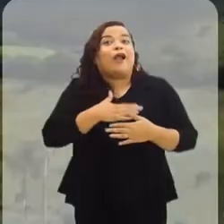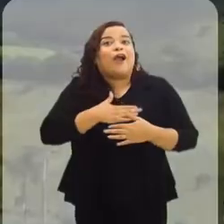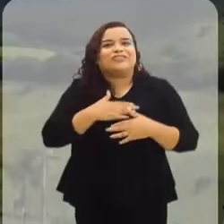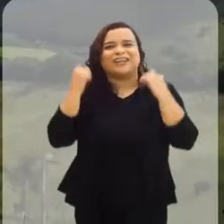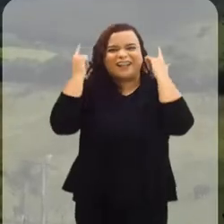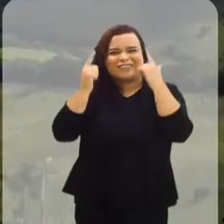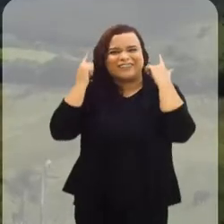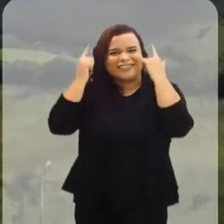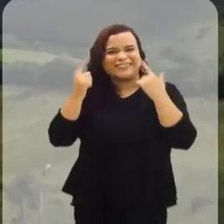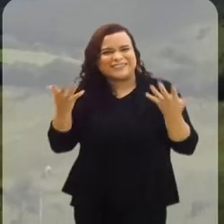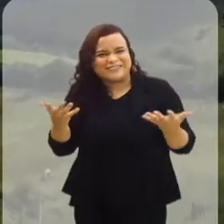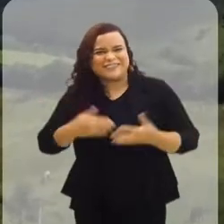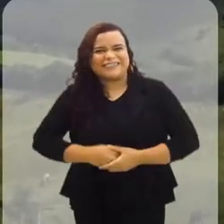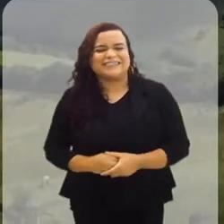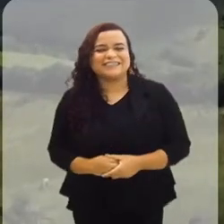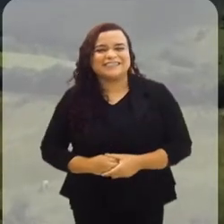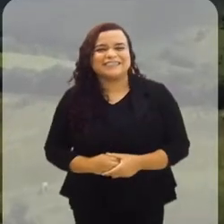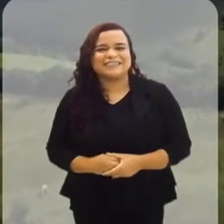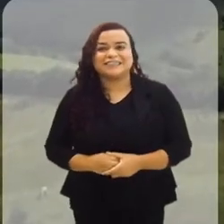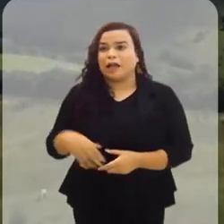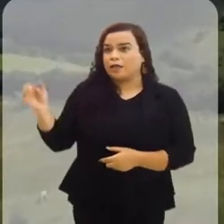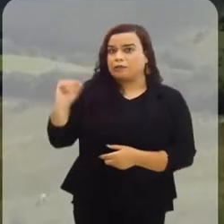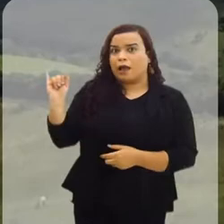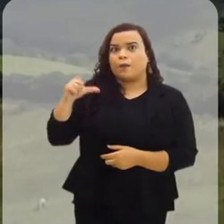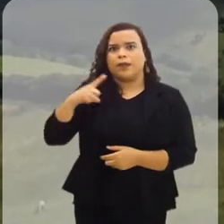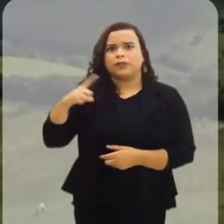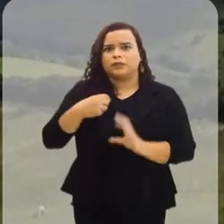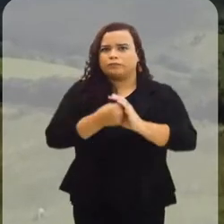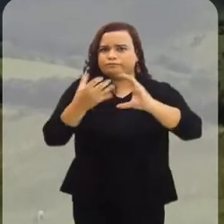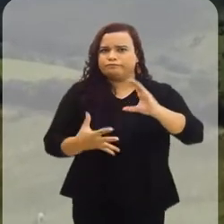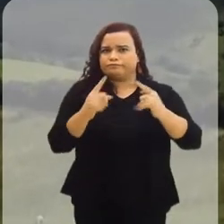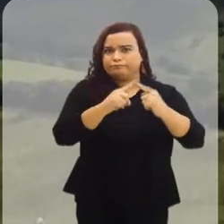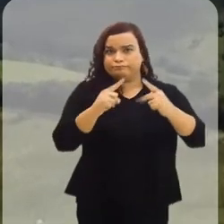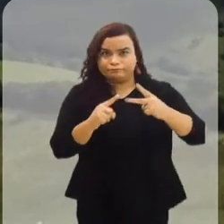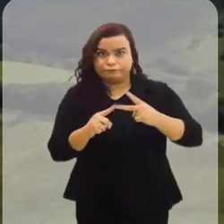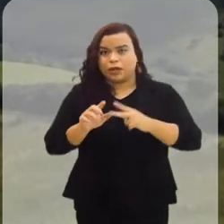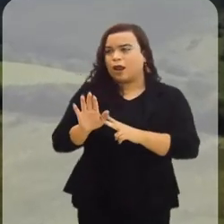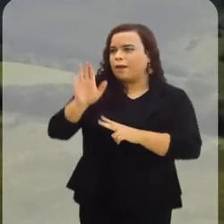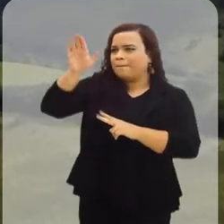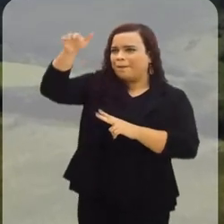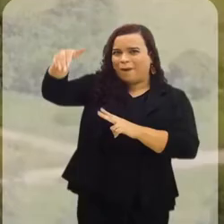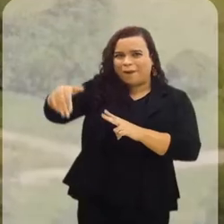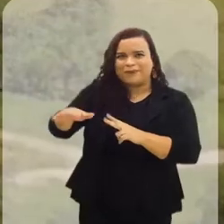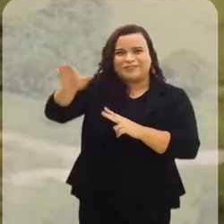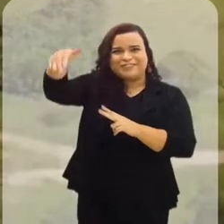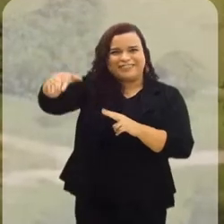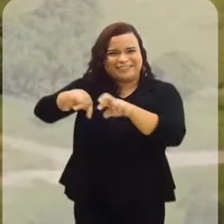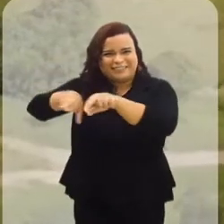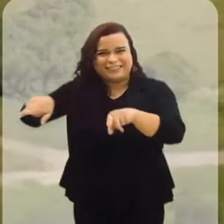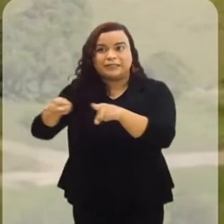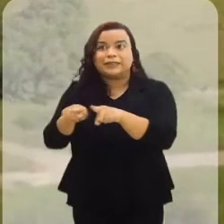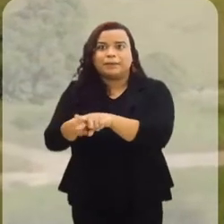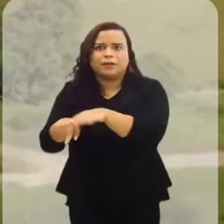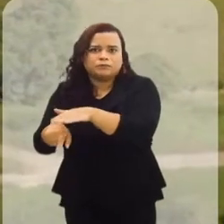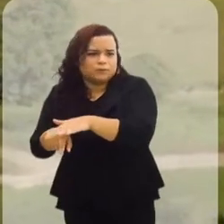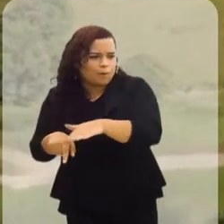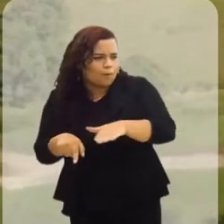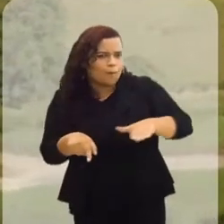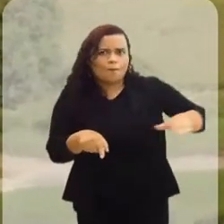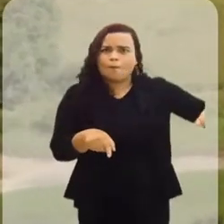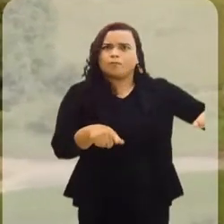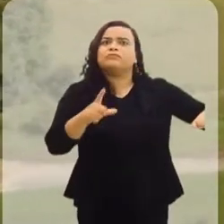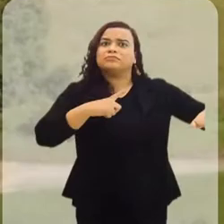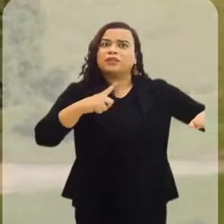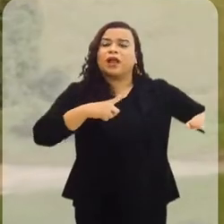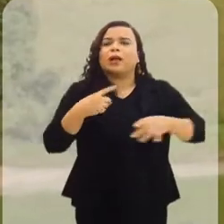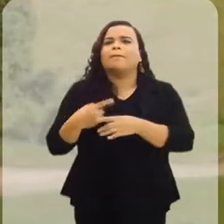O relevo de Itaguaí é caracterizado por duas regiões distintas, a das montanhas e das planícies. O município